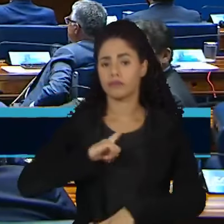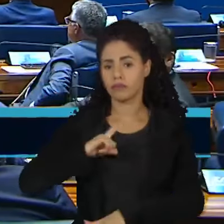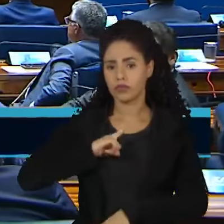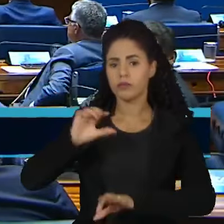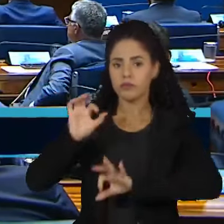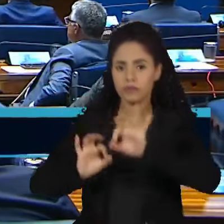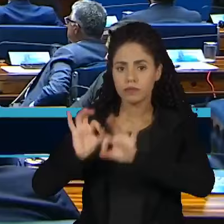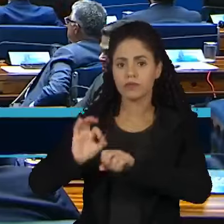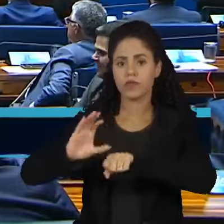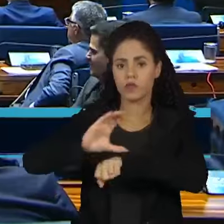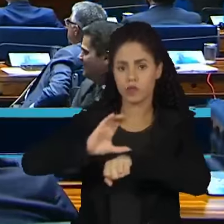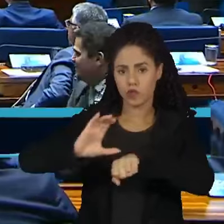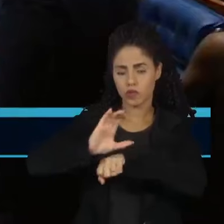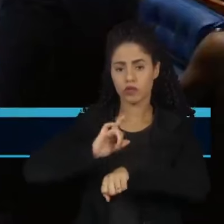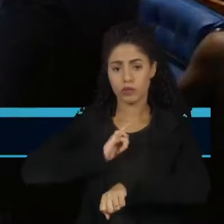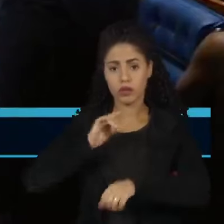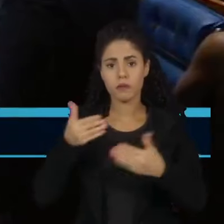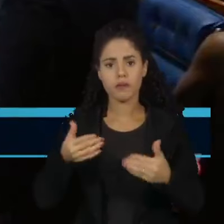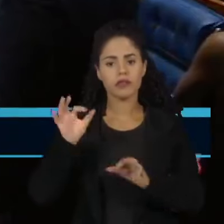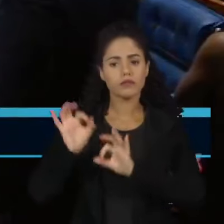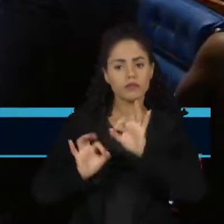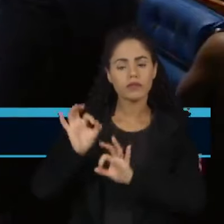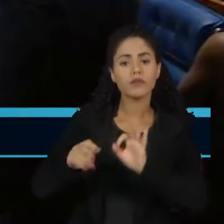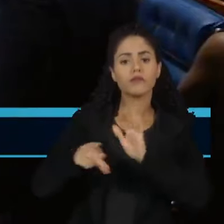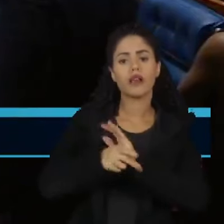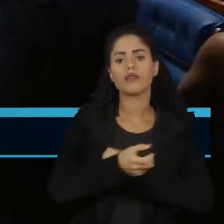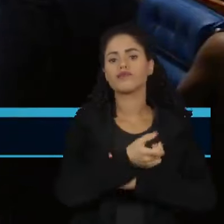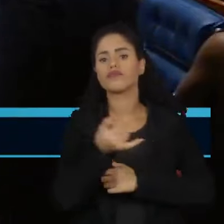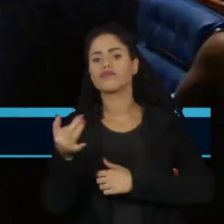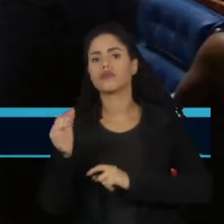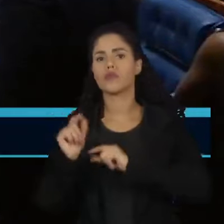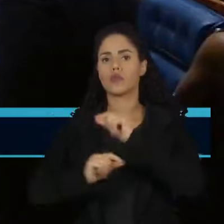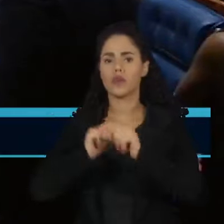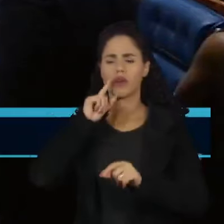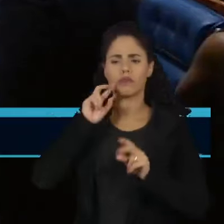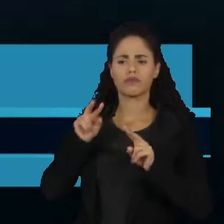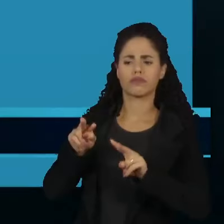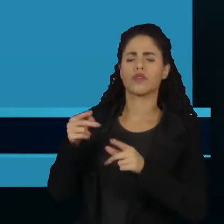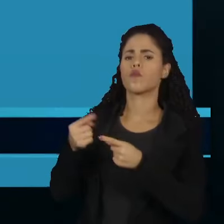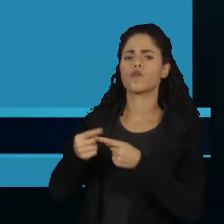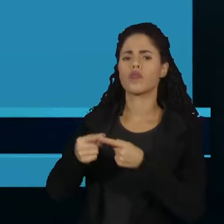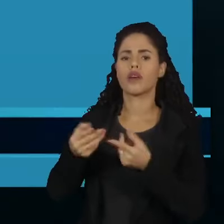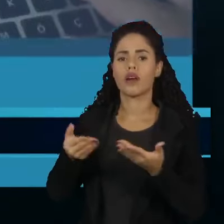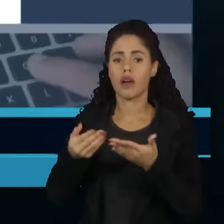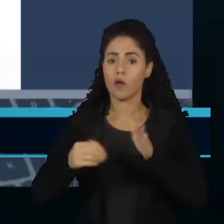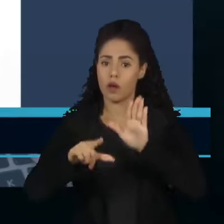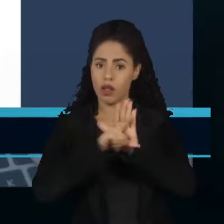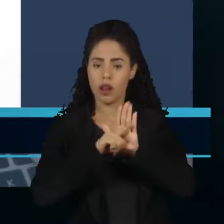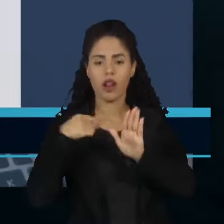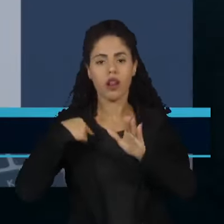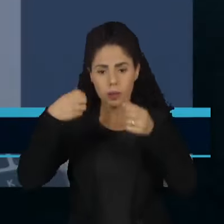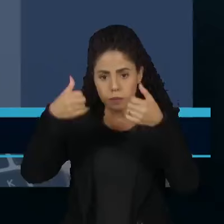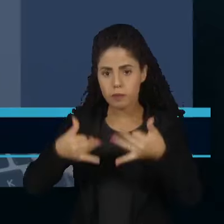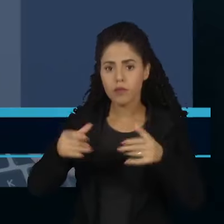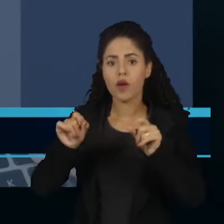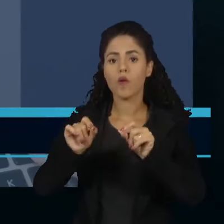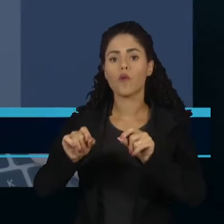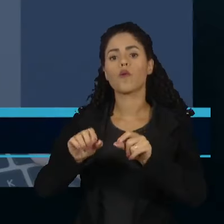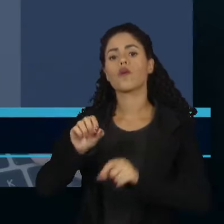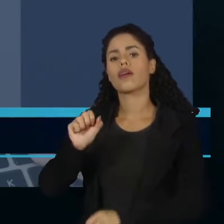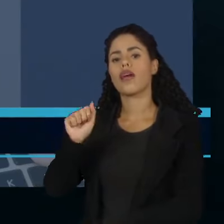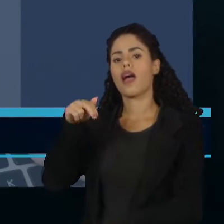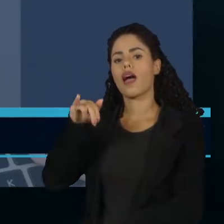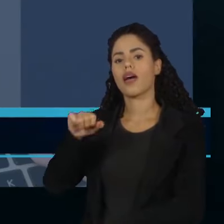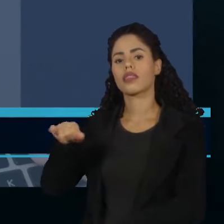legislação nacional, mas por se tratar de um número redondo, chama a atenção. A lei ordinária que declara Anísio Teixeira